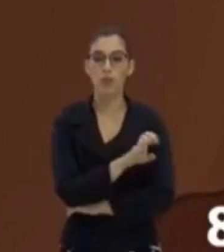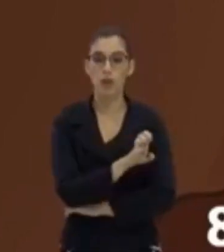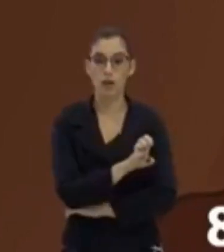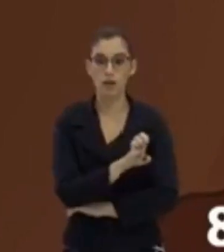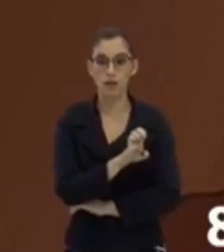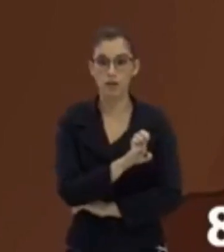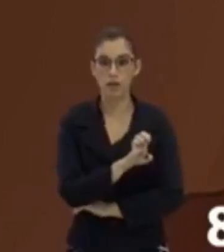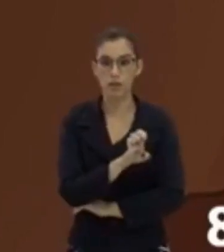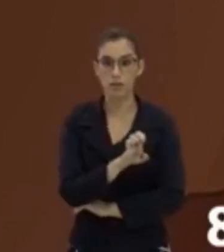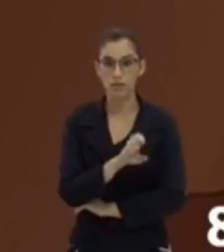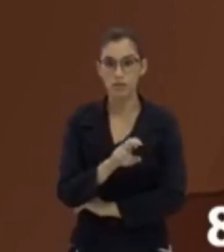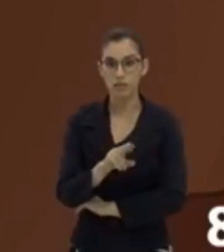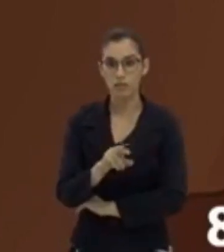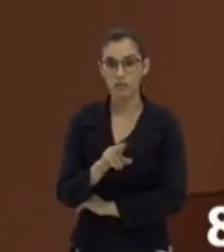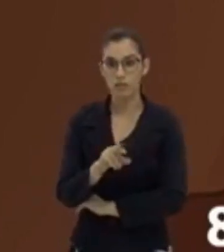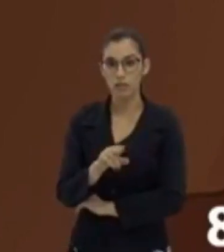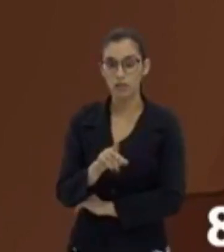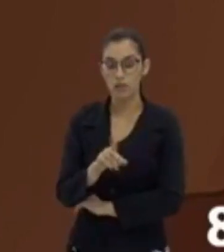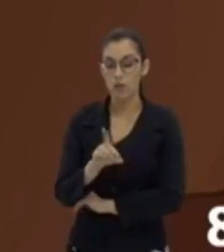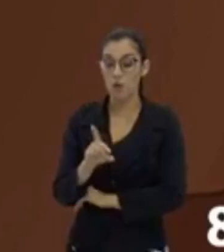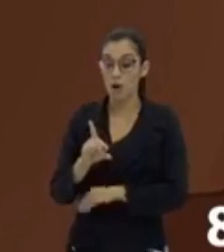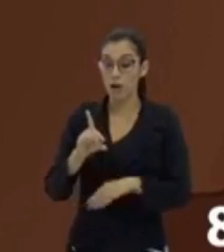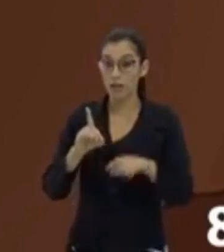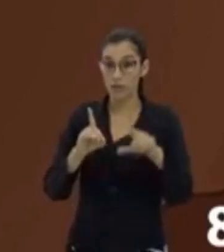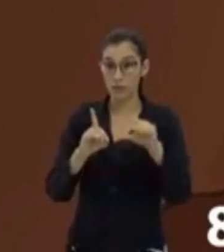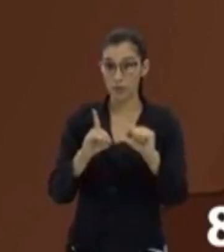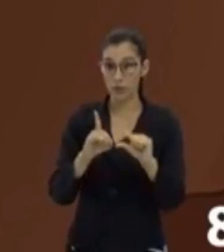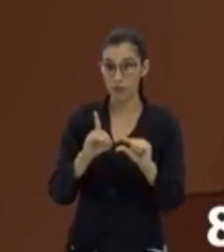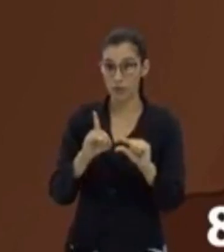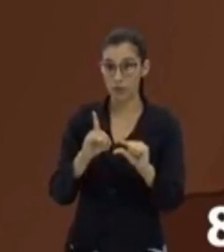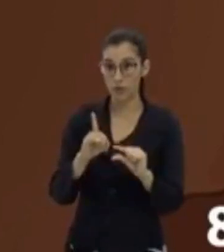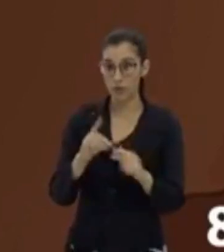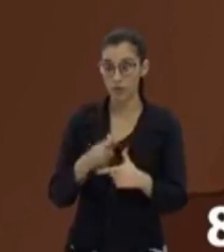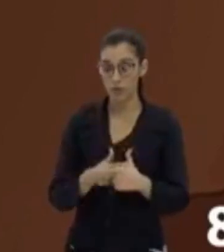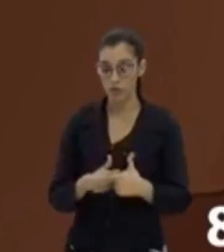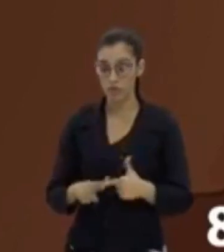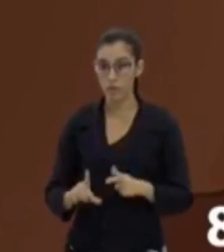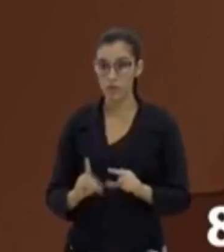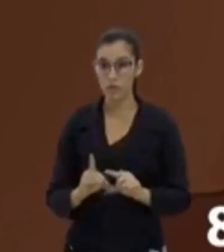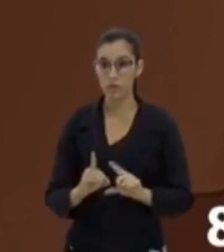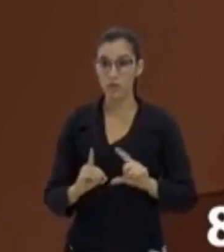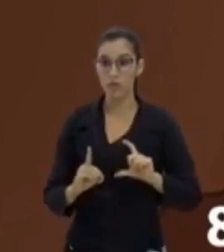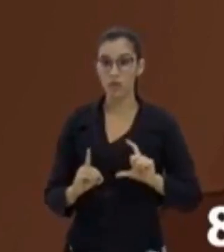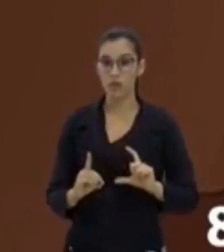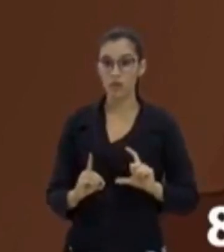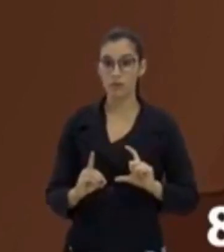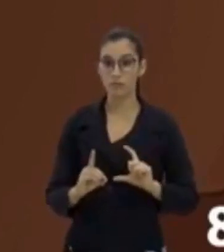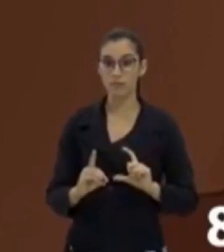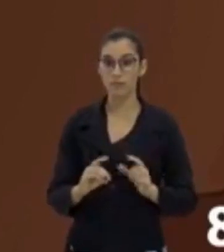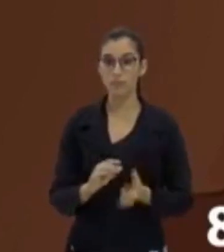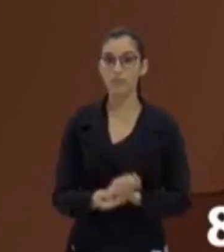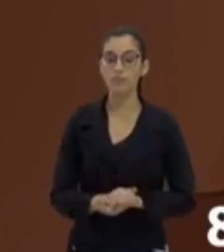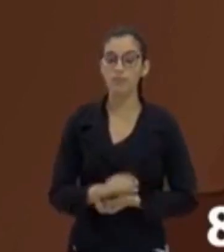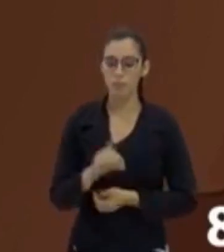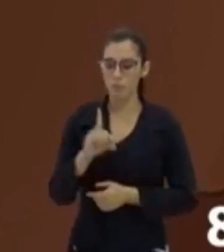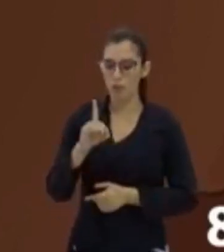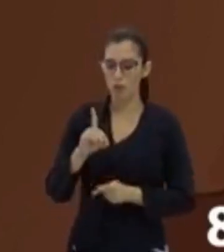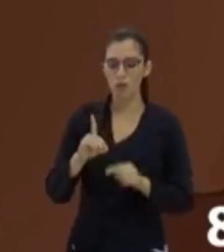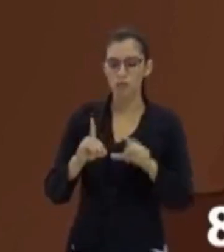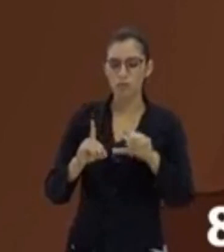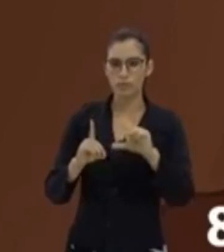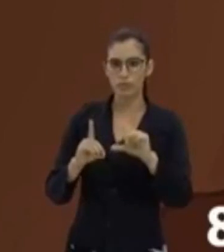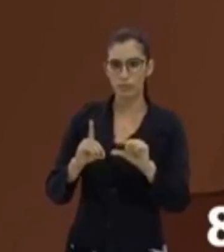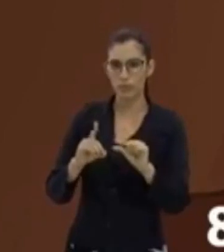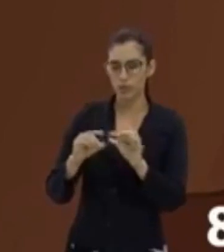significa escala. Esse Dzinho aqui, eu te falei que significa a